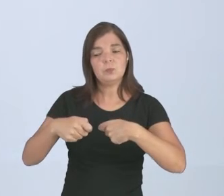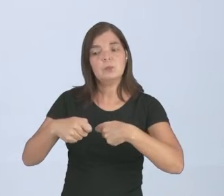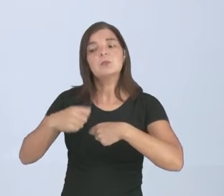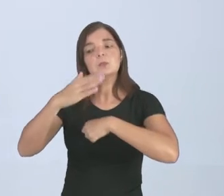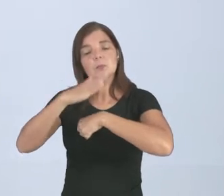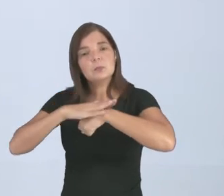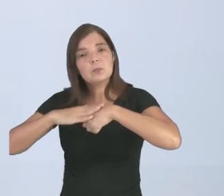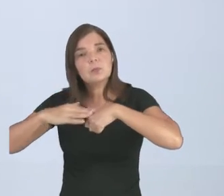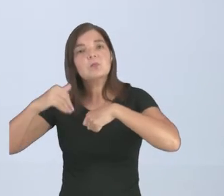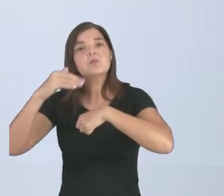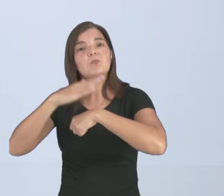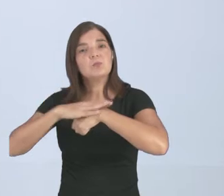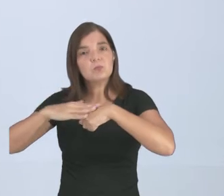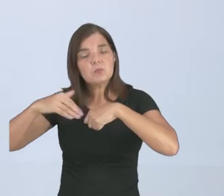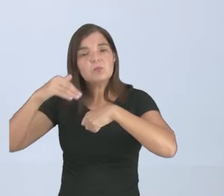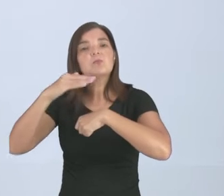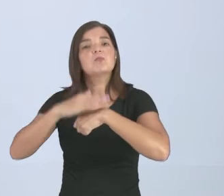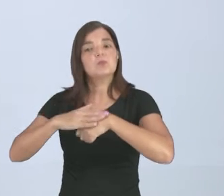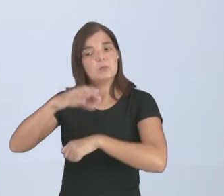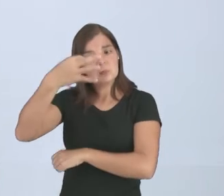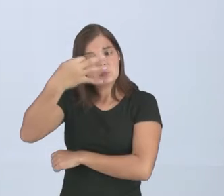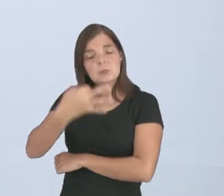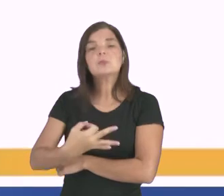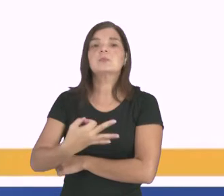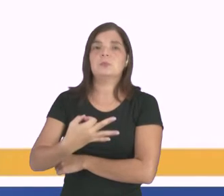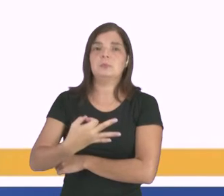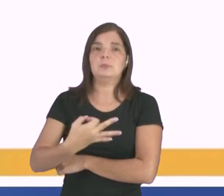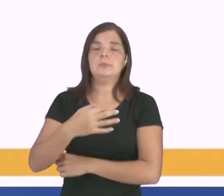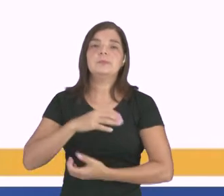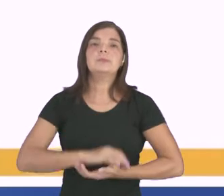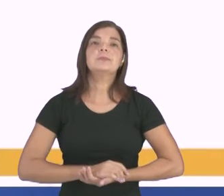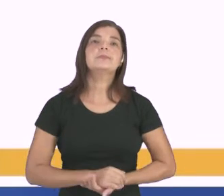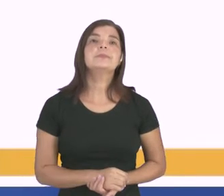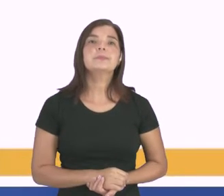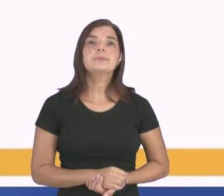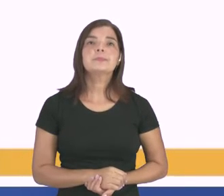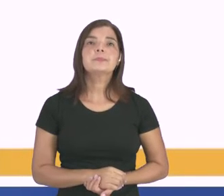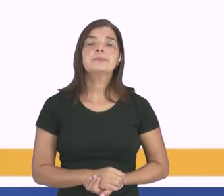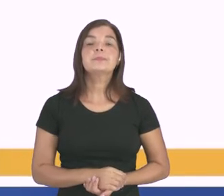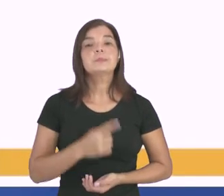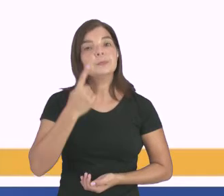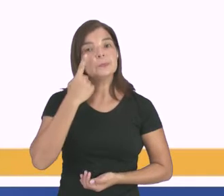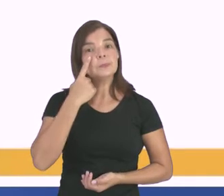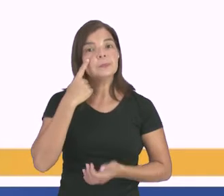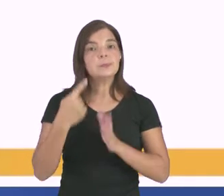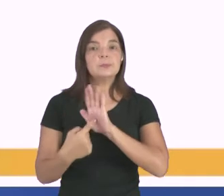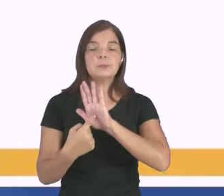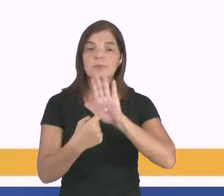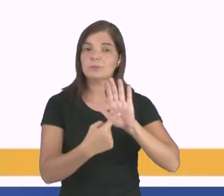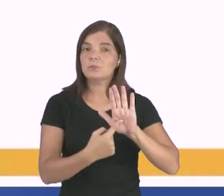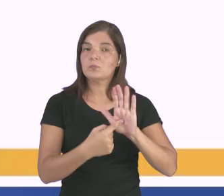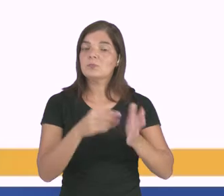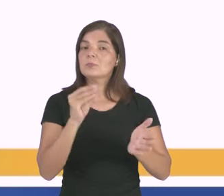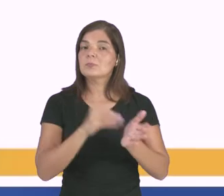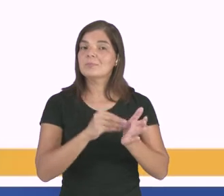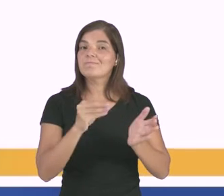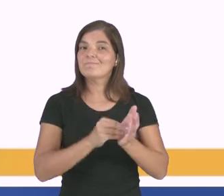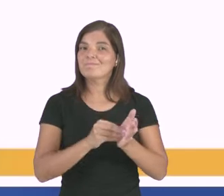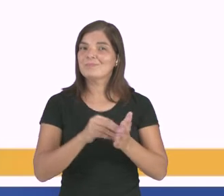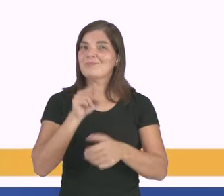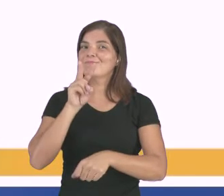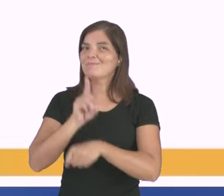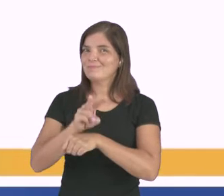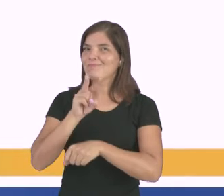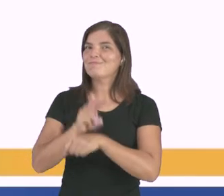maneira digna, né? E honrosa, certo? E aí a gente traz também a negligência, como a gente trouxe